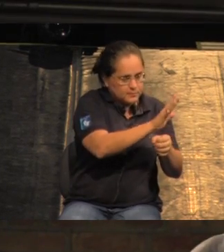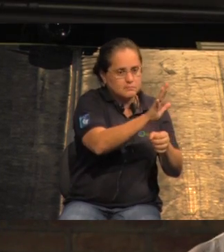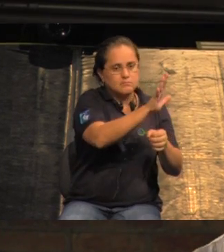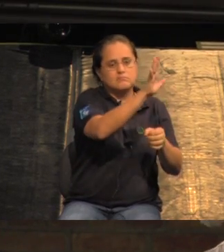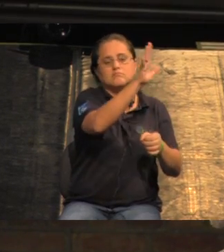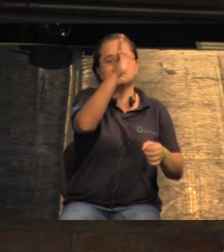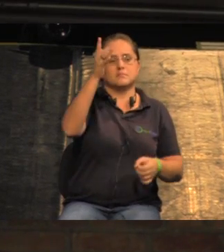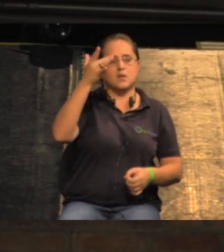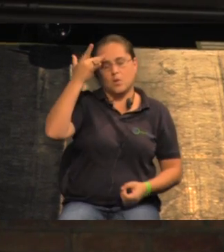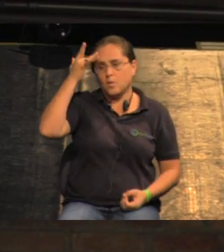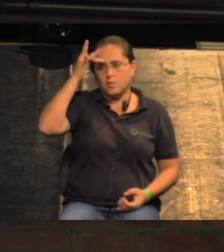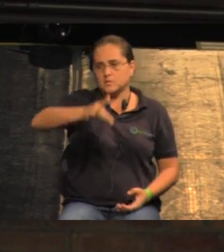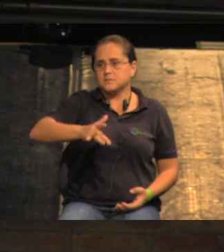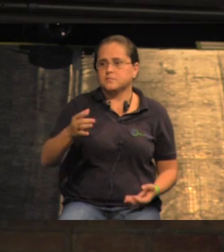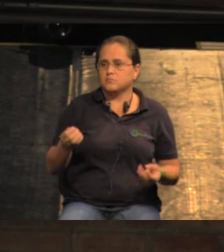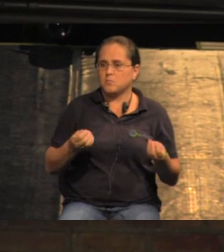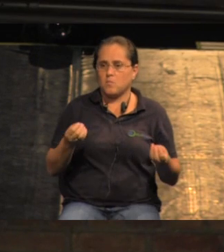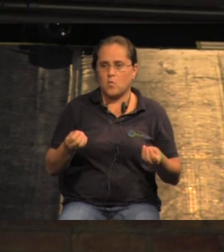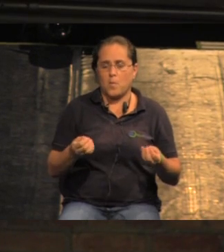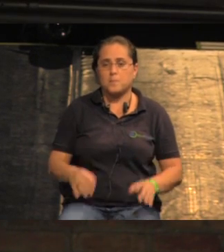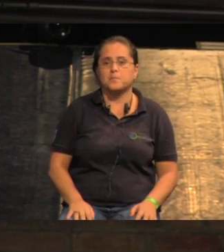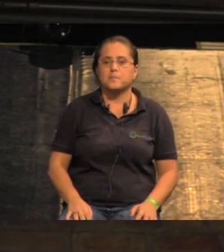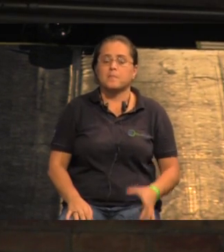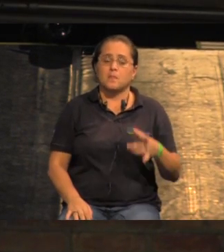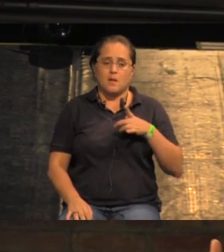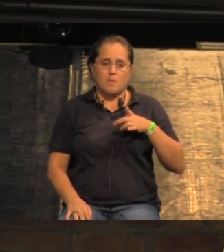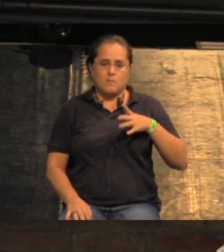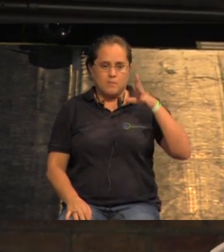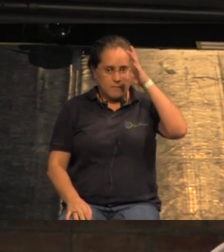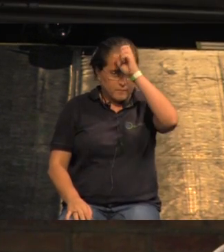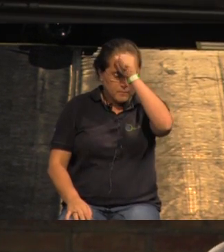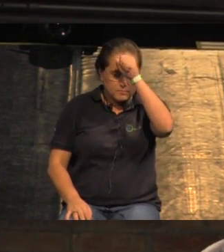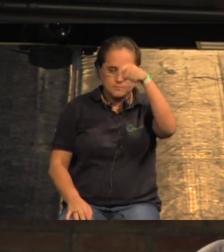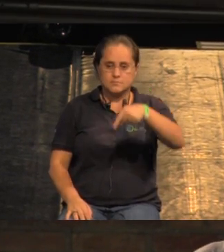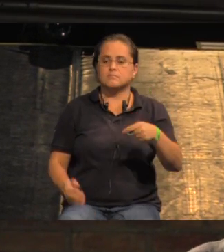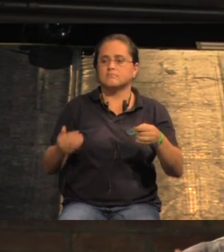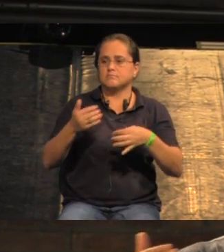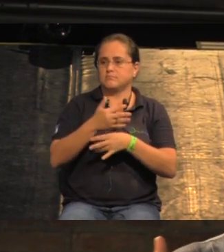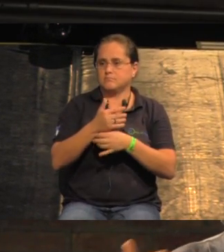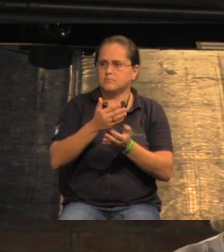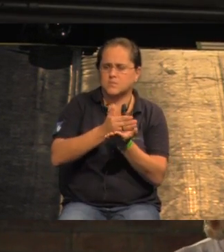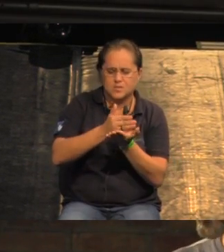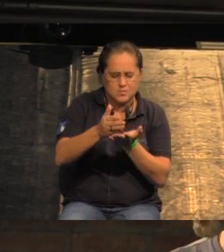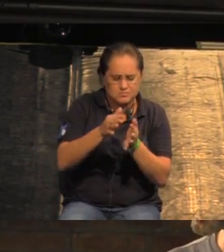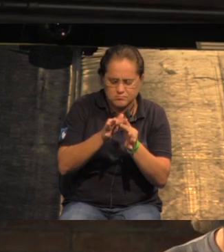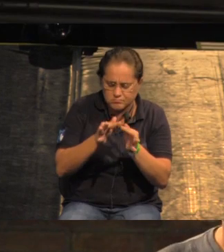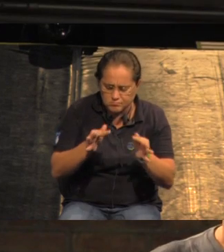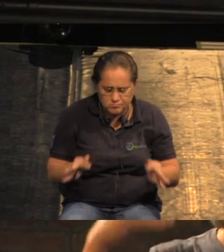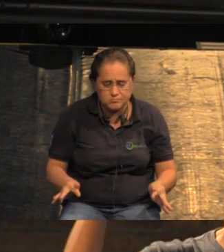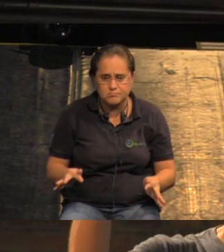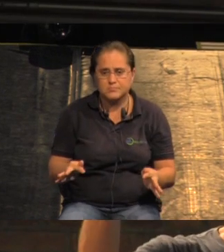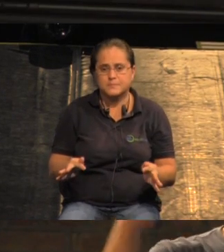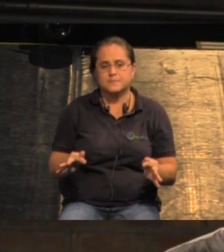saneamento básico da cidade. Então, existe um aprendizado no viver na cidade, que começa com as coisas mais básicas